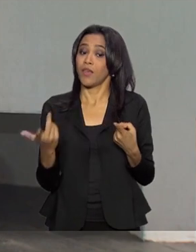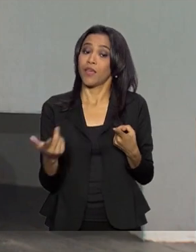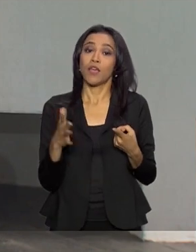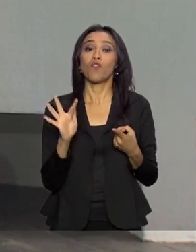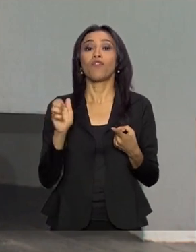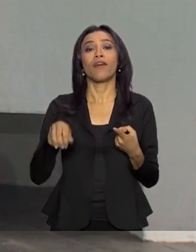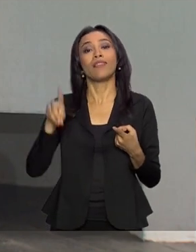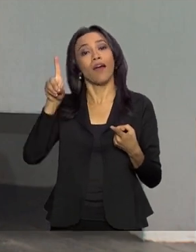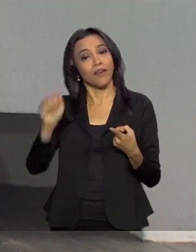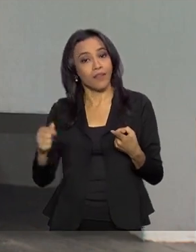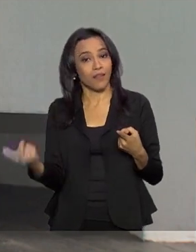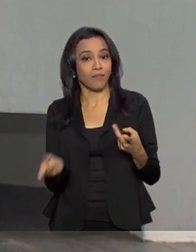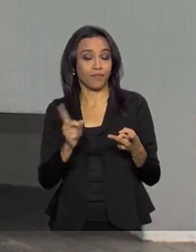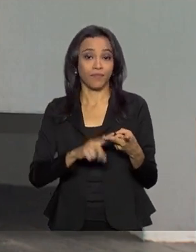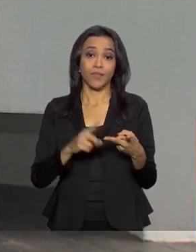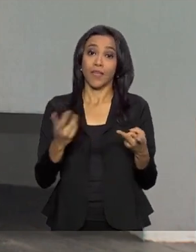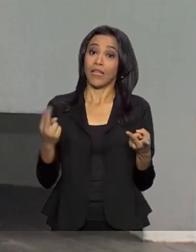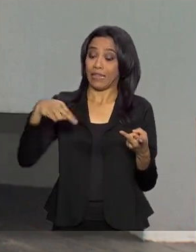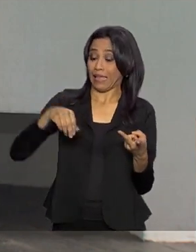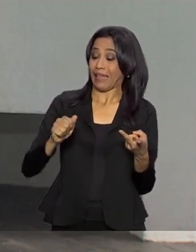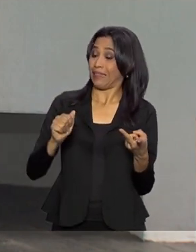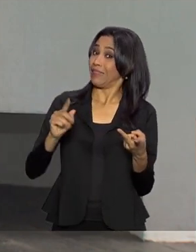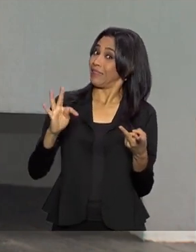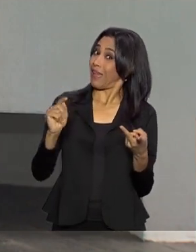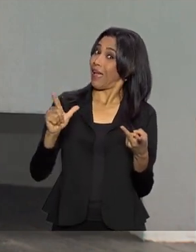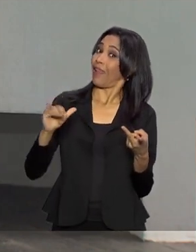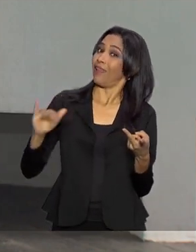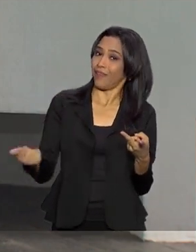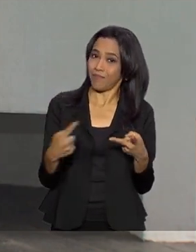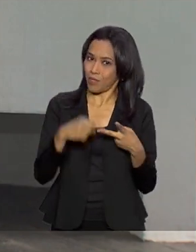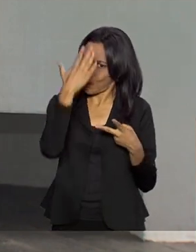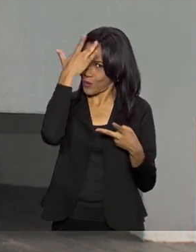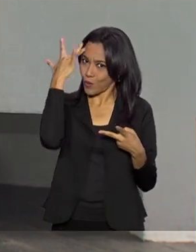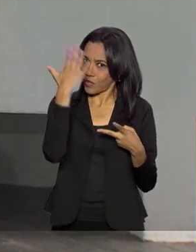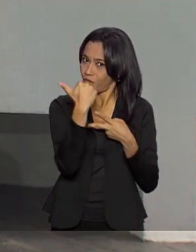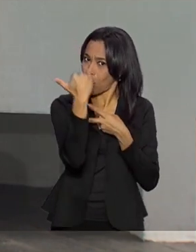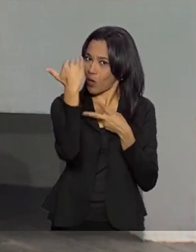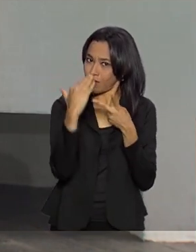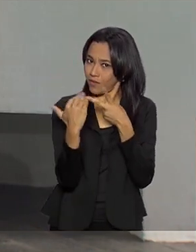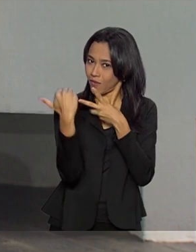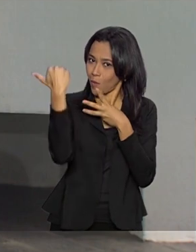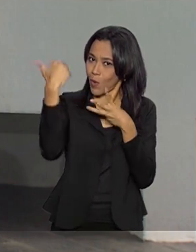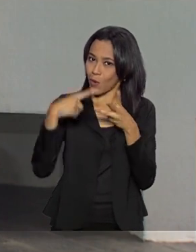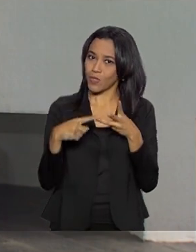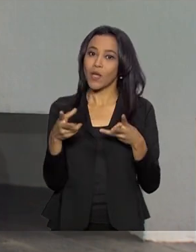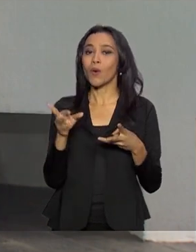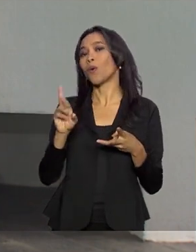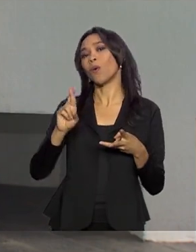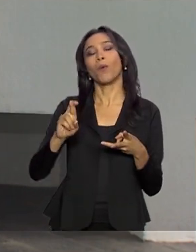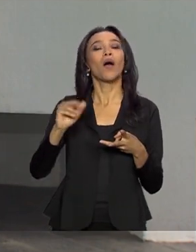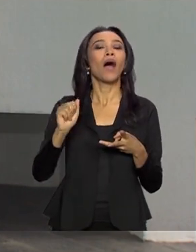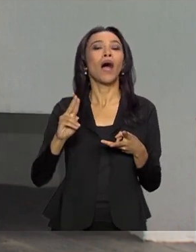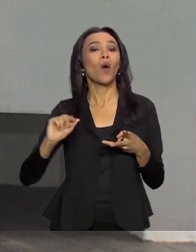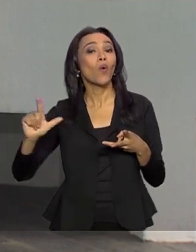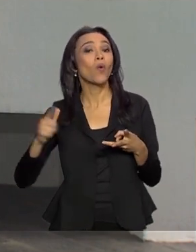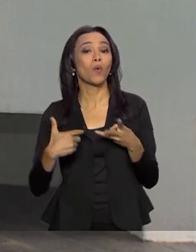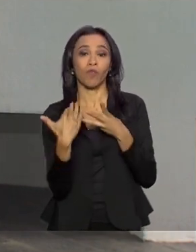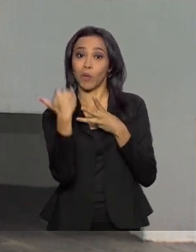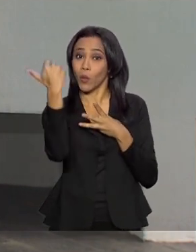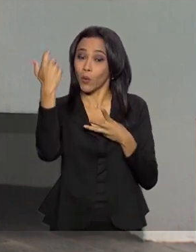com o Fernando, já trabalhei com a Natália, já trabalhei com o Raul Cortê, já trabalhei com